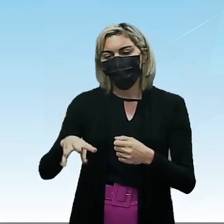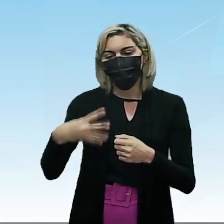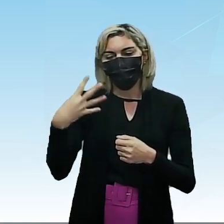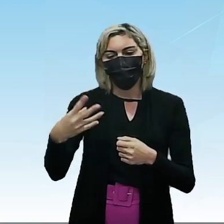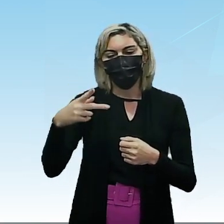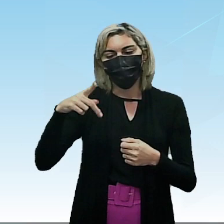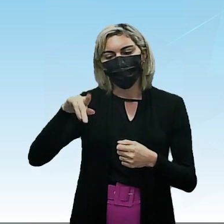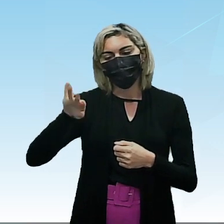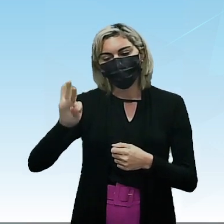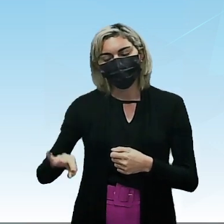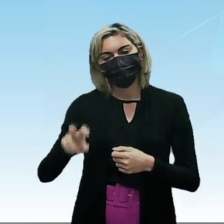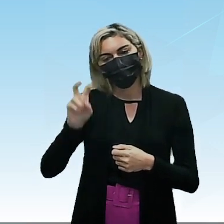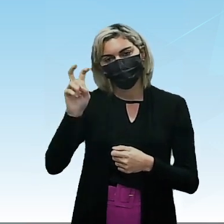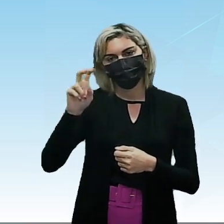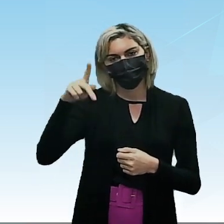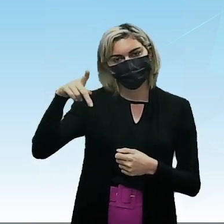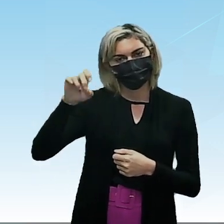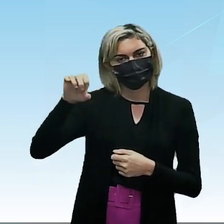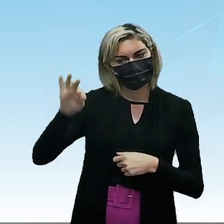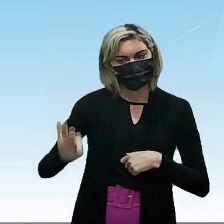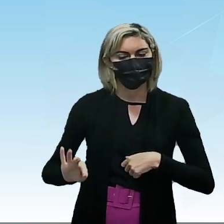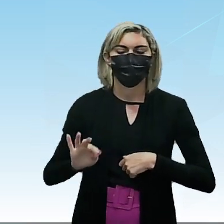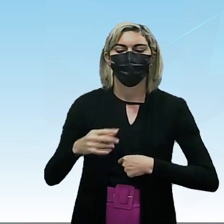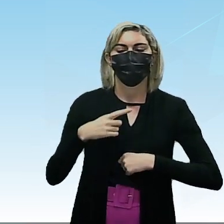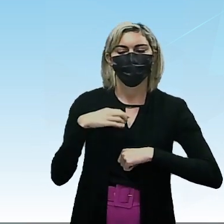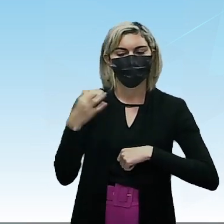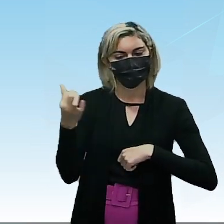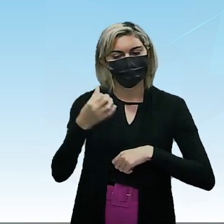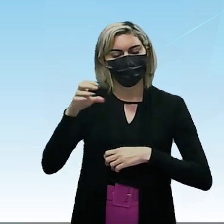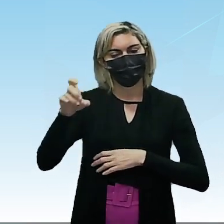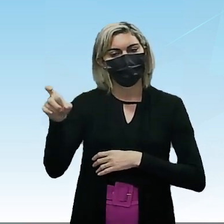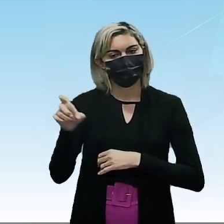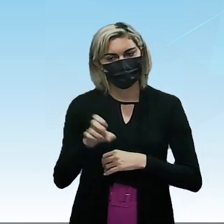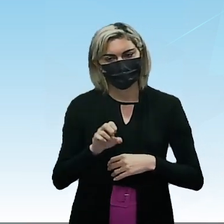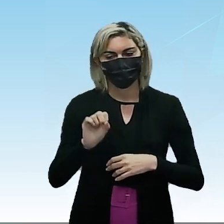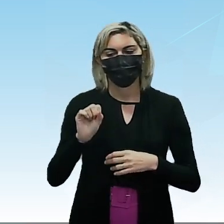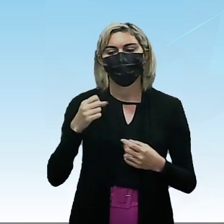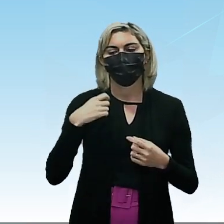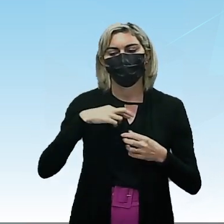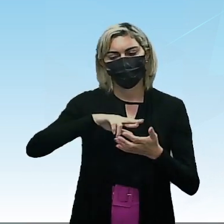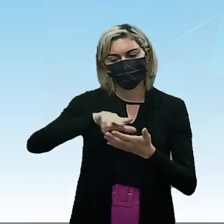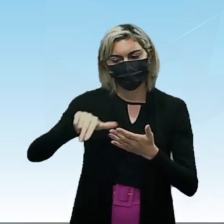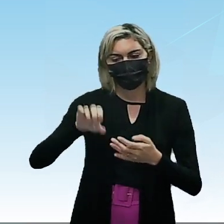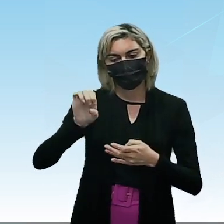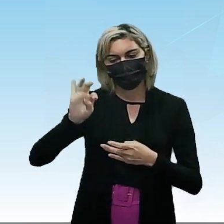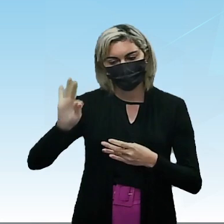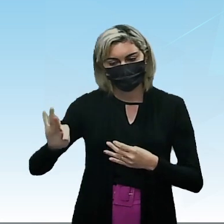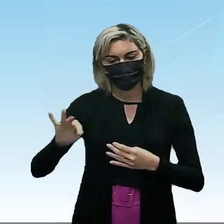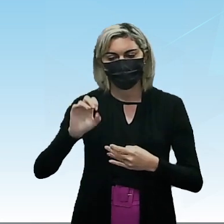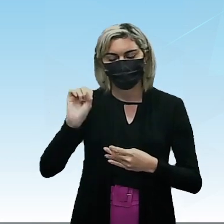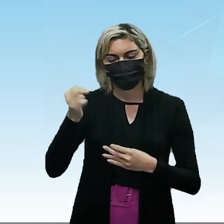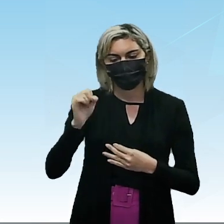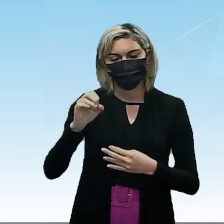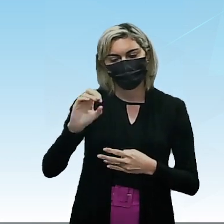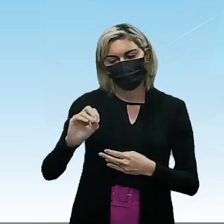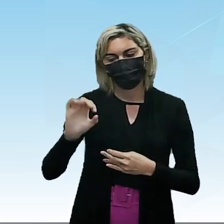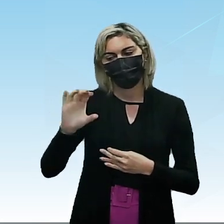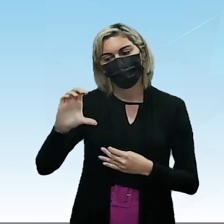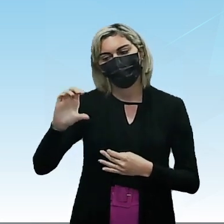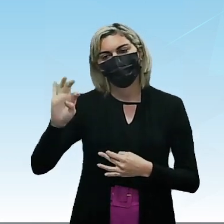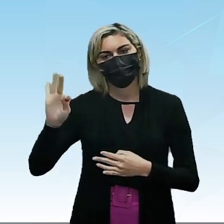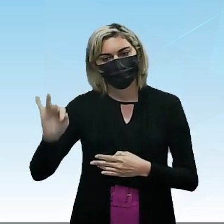But Cinco Pent Seis Ex Sete Ept Oito Oct